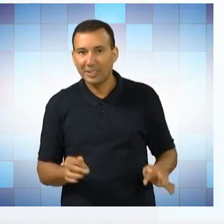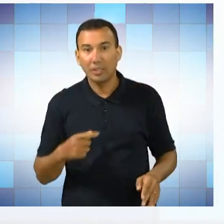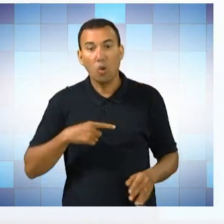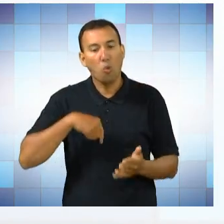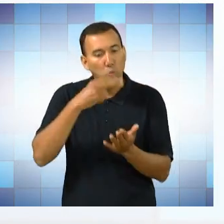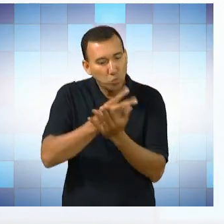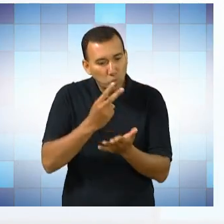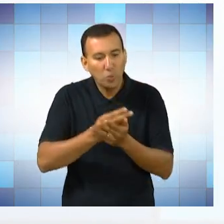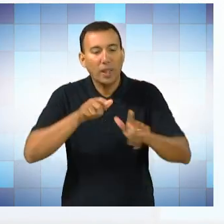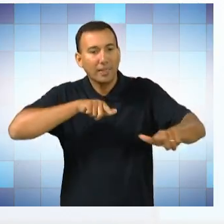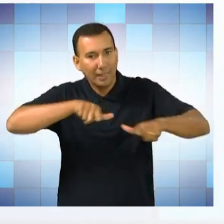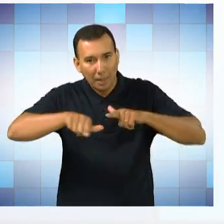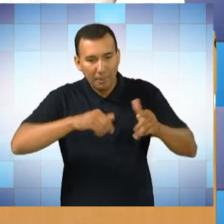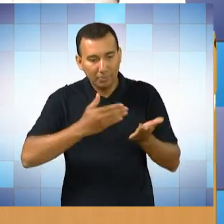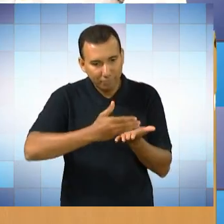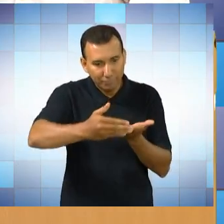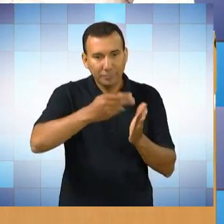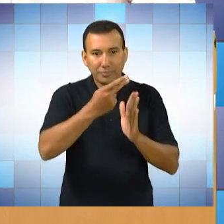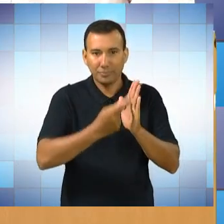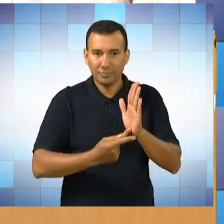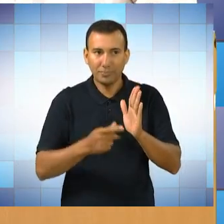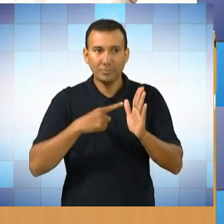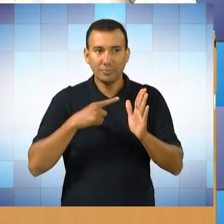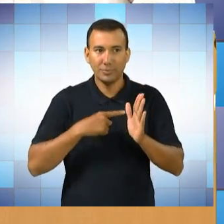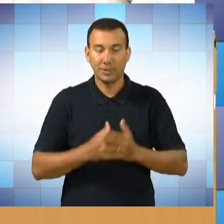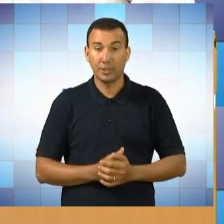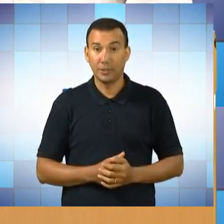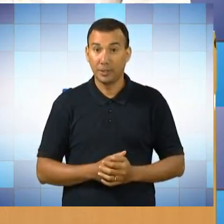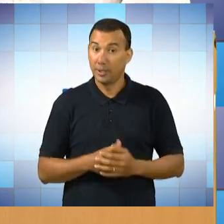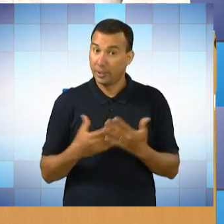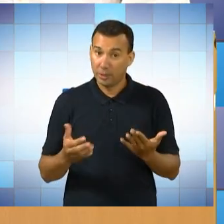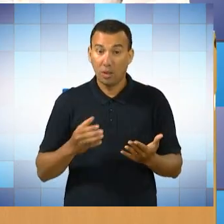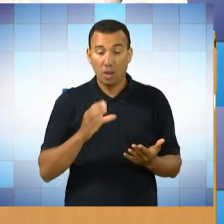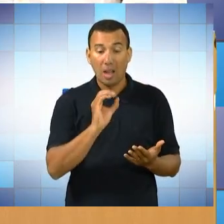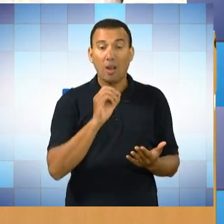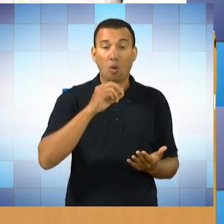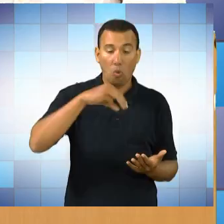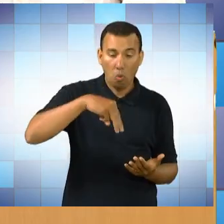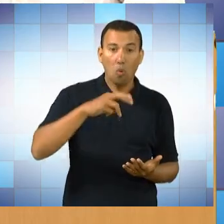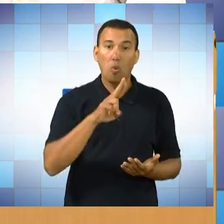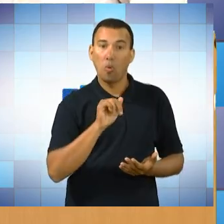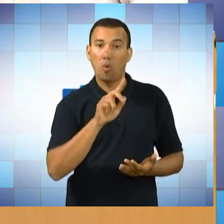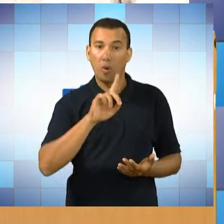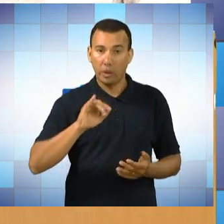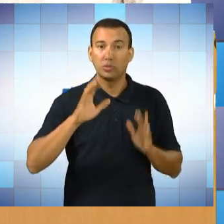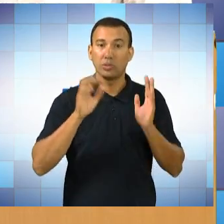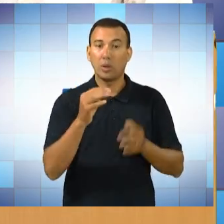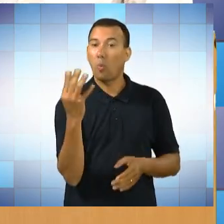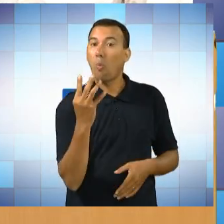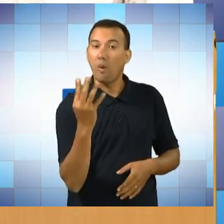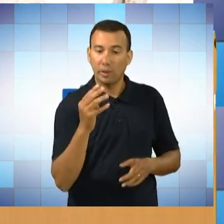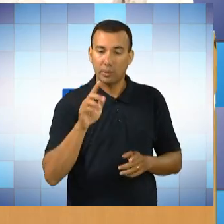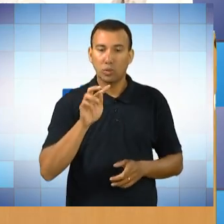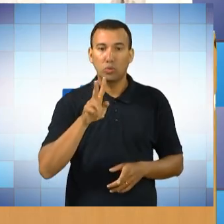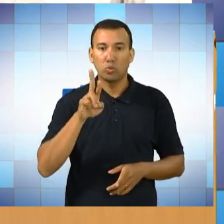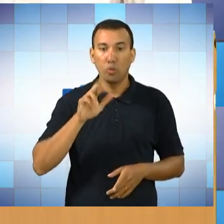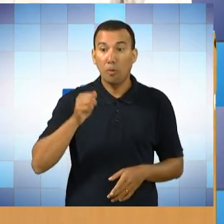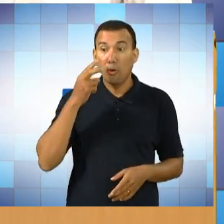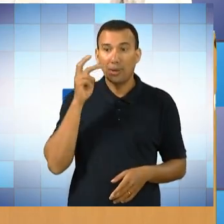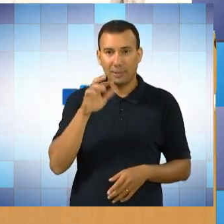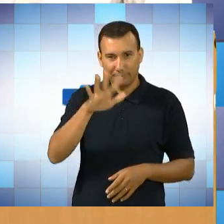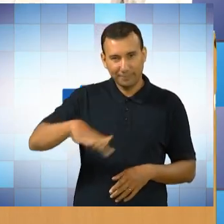poder continuar nesse projeto. Pois é, o projeto da Conradio, que está formando a quarta turma no olhar para a cidadania.